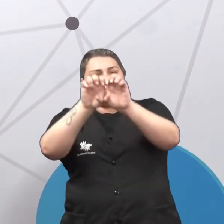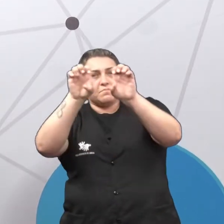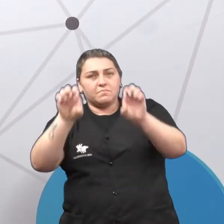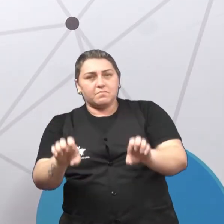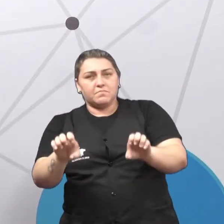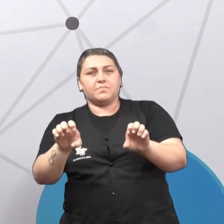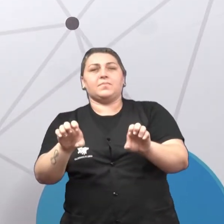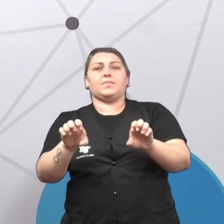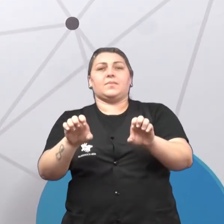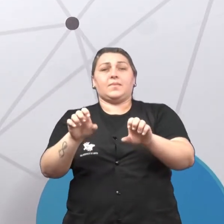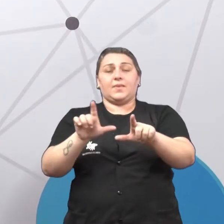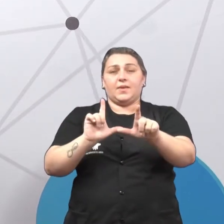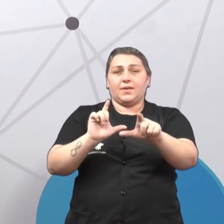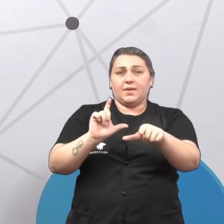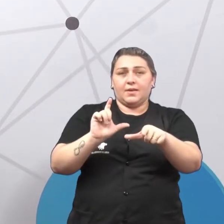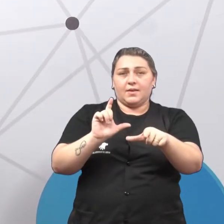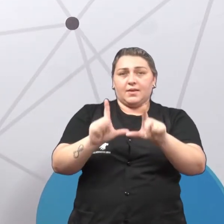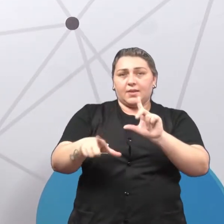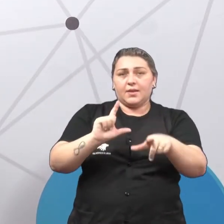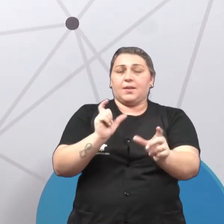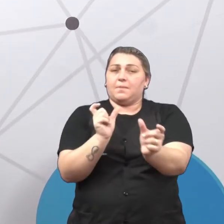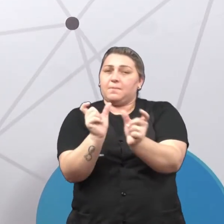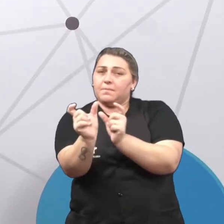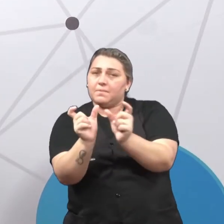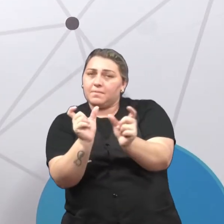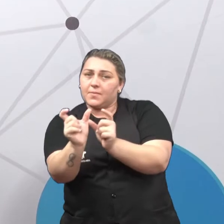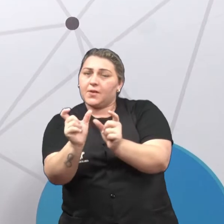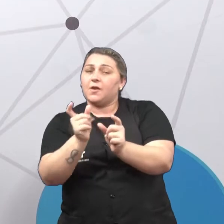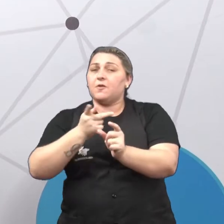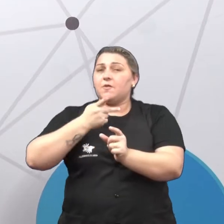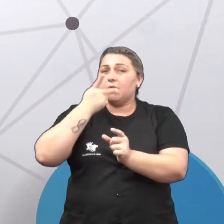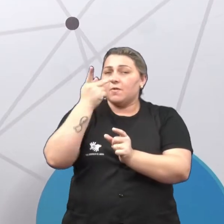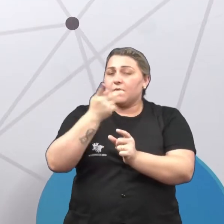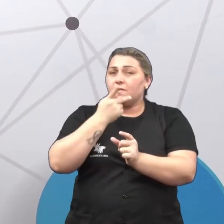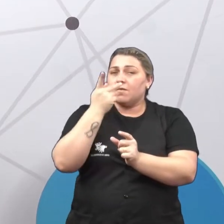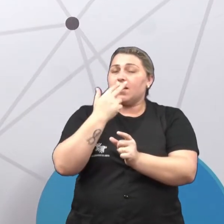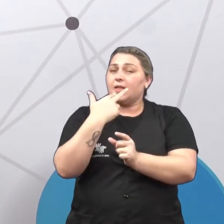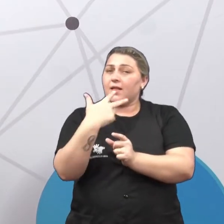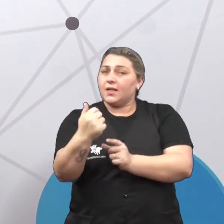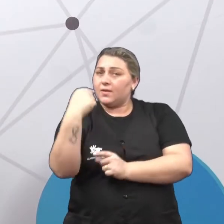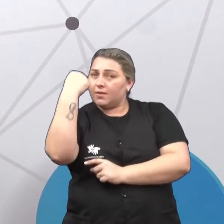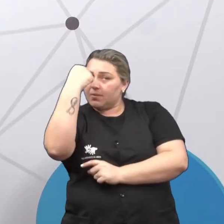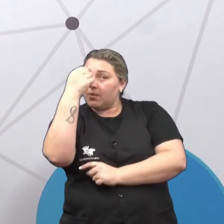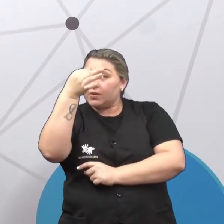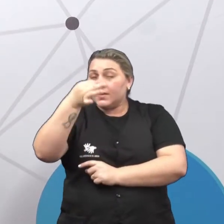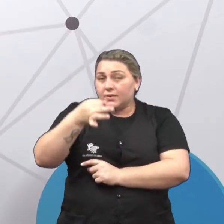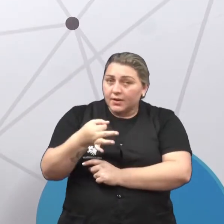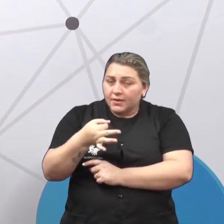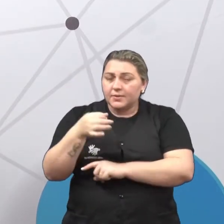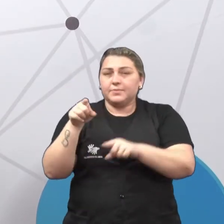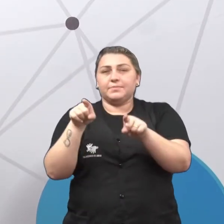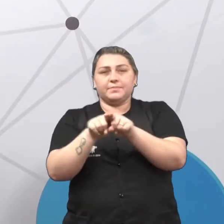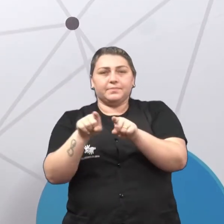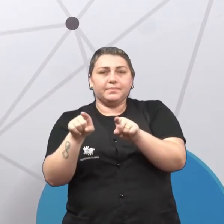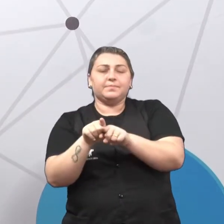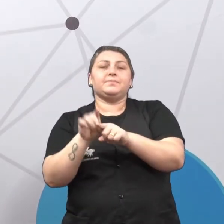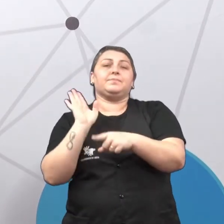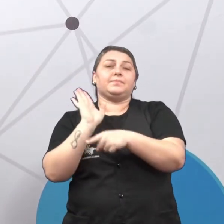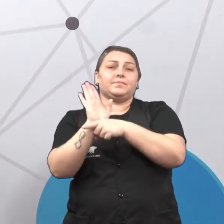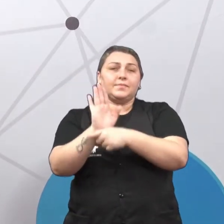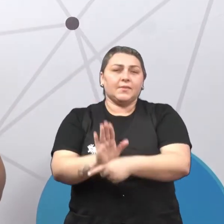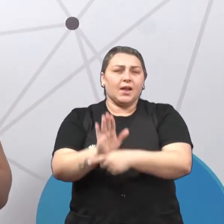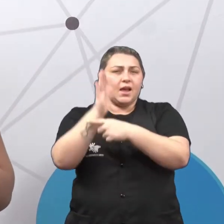letras e vou aí adquirindo a habilidade de fluência, de falar na língua-alvo, certo? Também me ajuda aí a